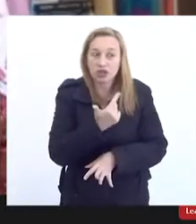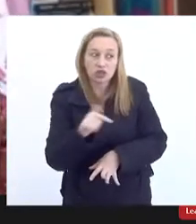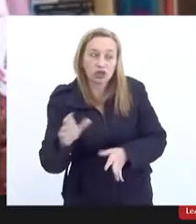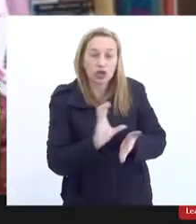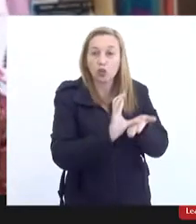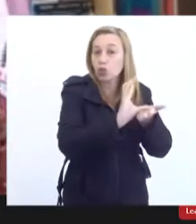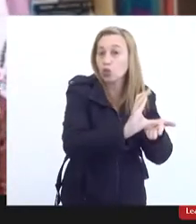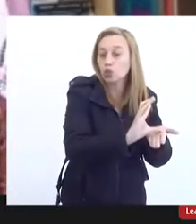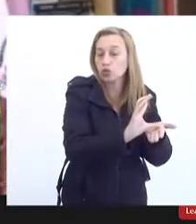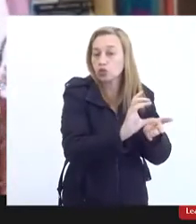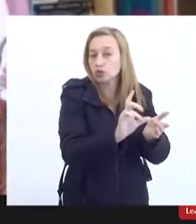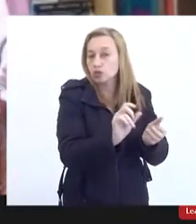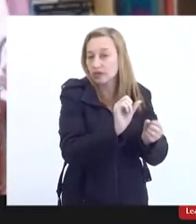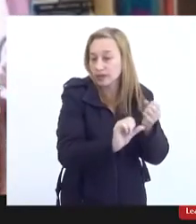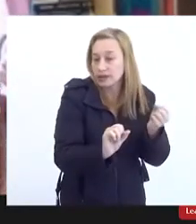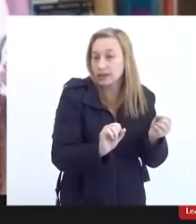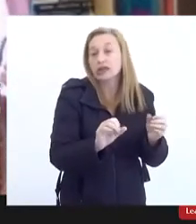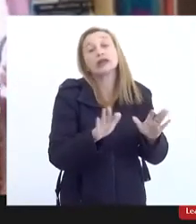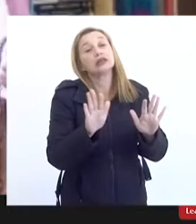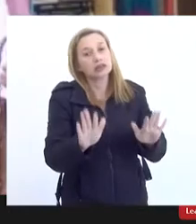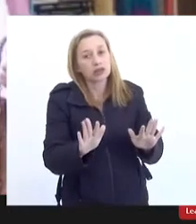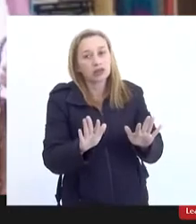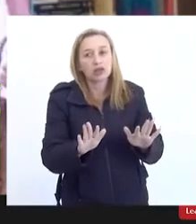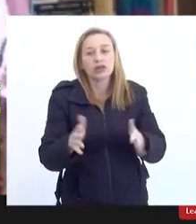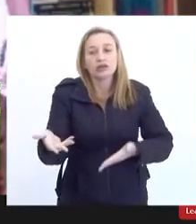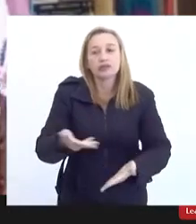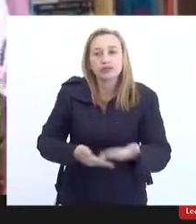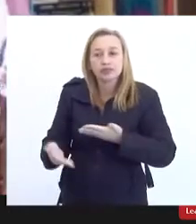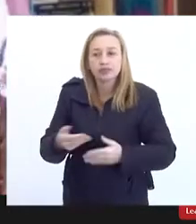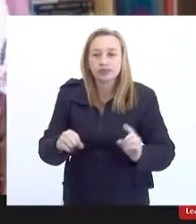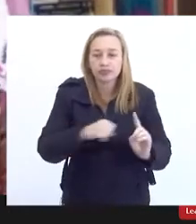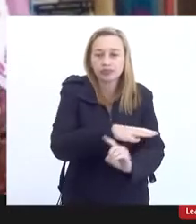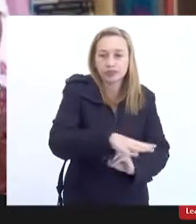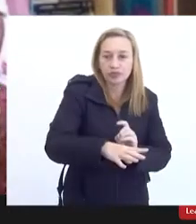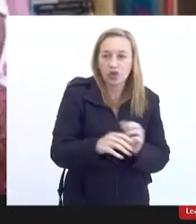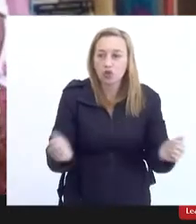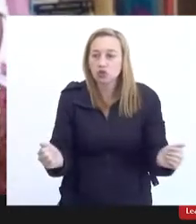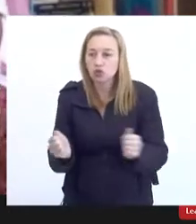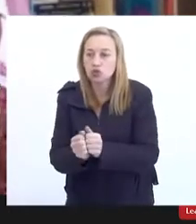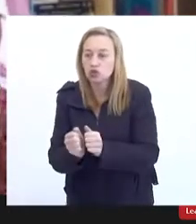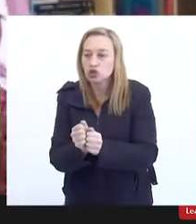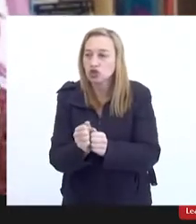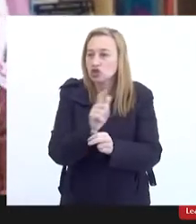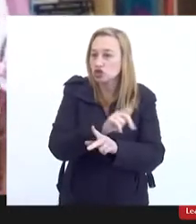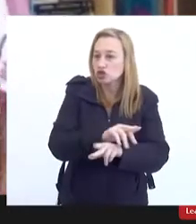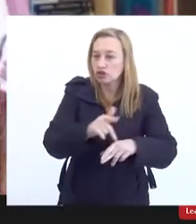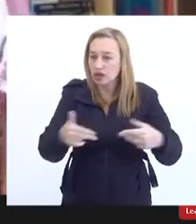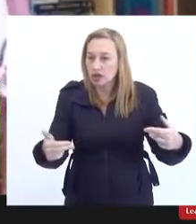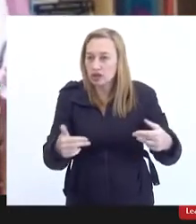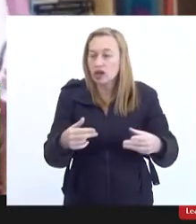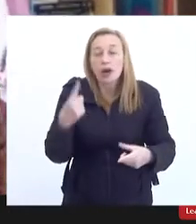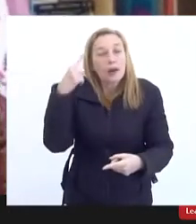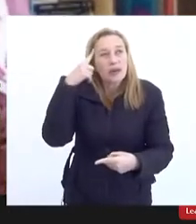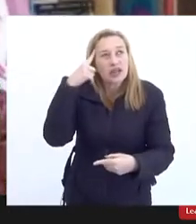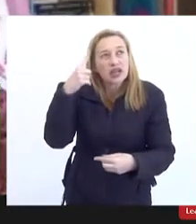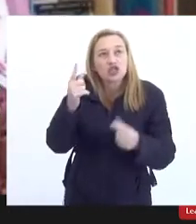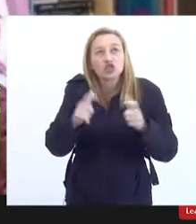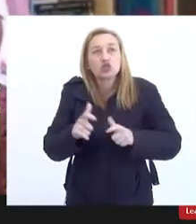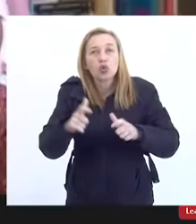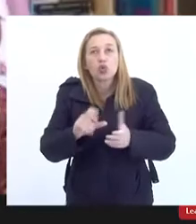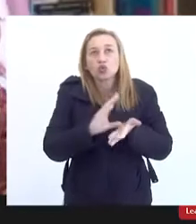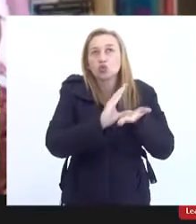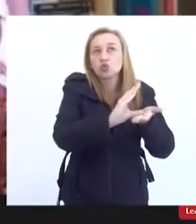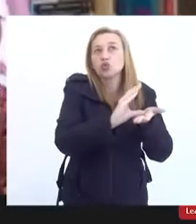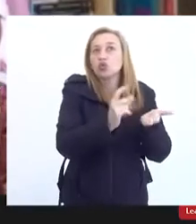fazer. Daí que a participação social, junto às diversas instâncias, para pensar de onde vão vir os